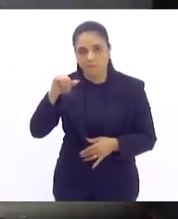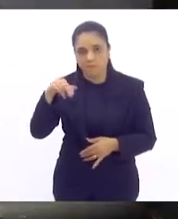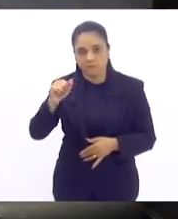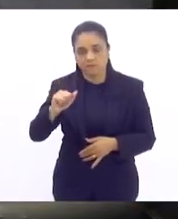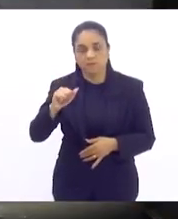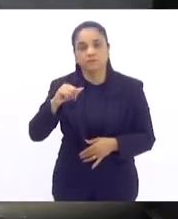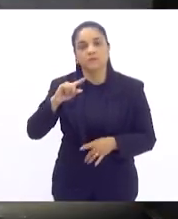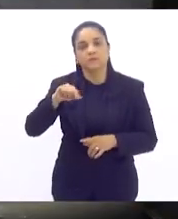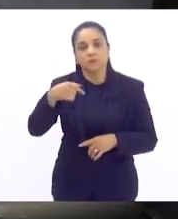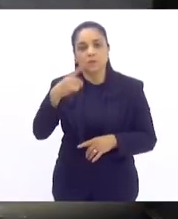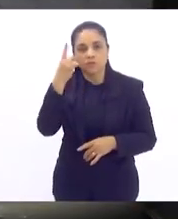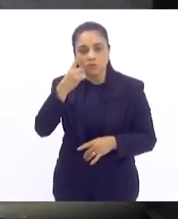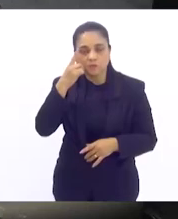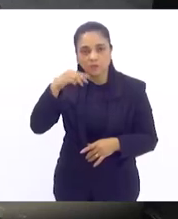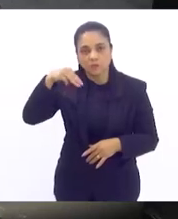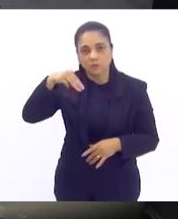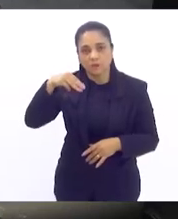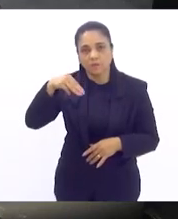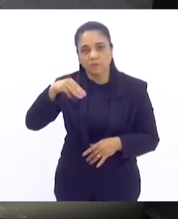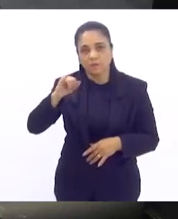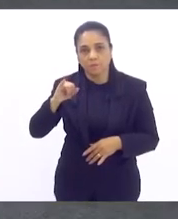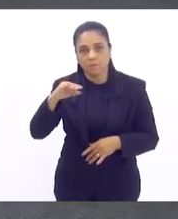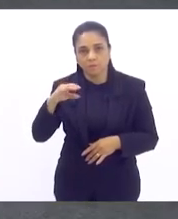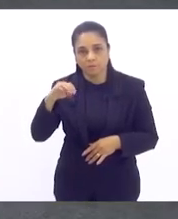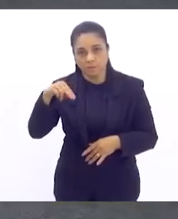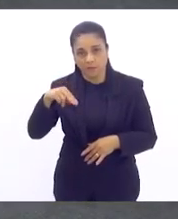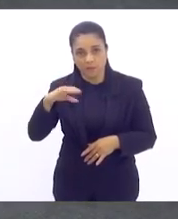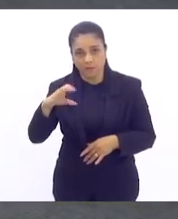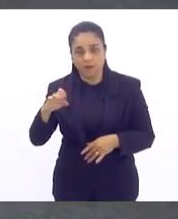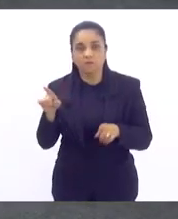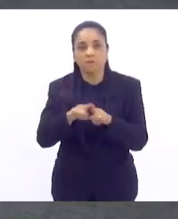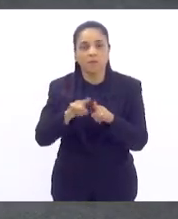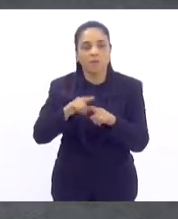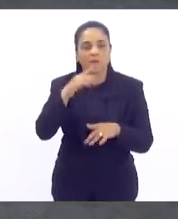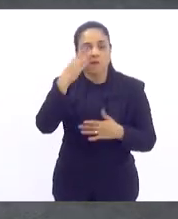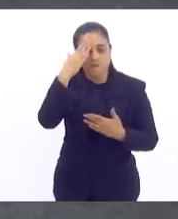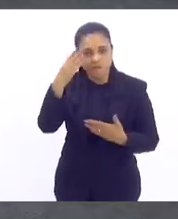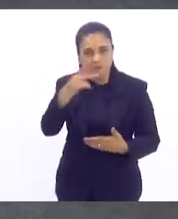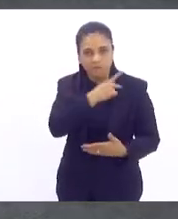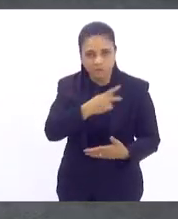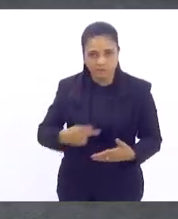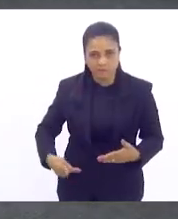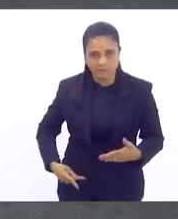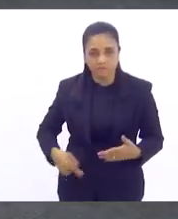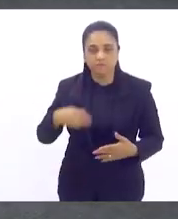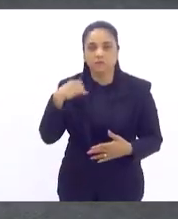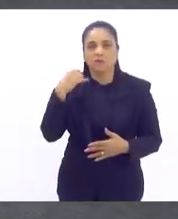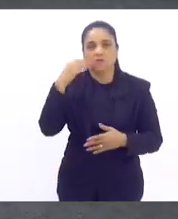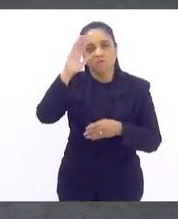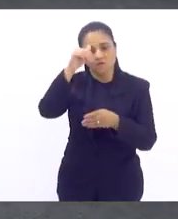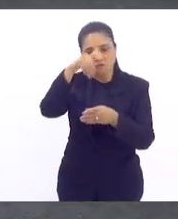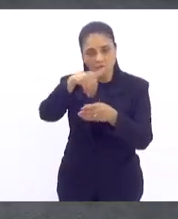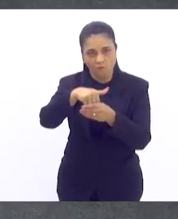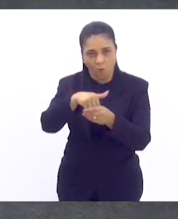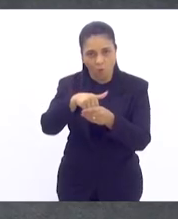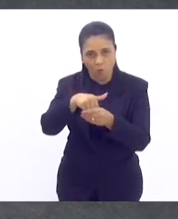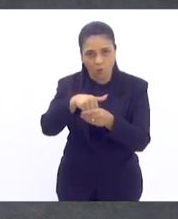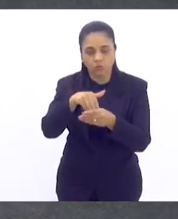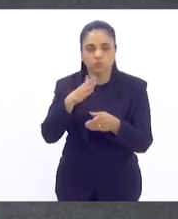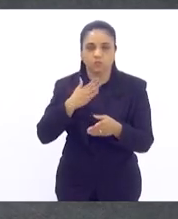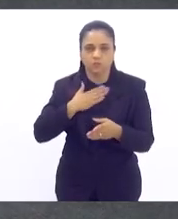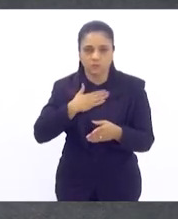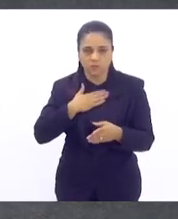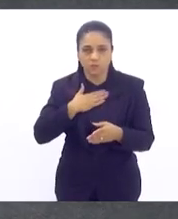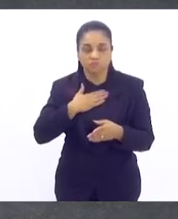Muito obrigada, presidenta Tia Júlio. Gostaria também de fazer a minha declaração de voto expressando